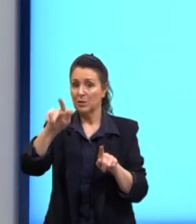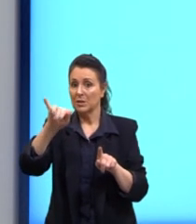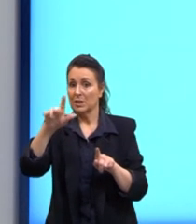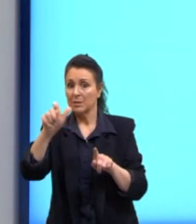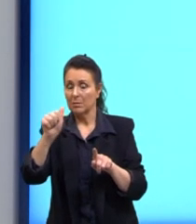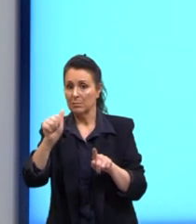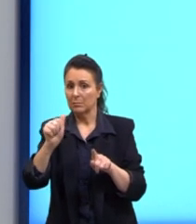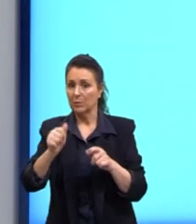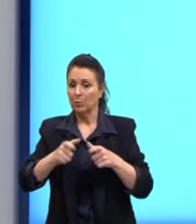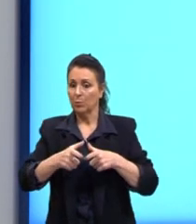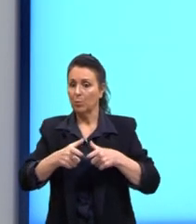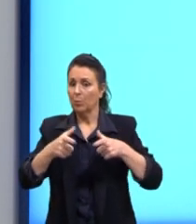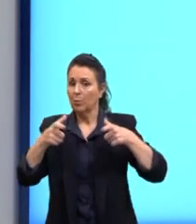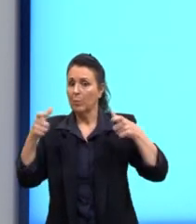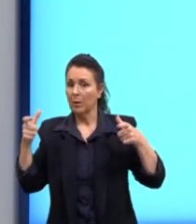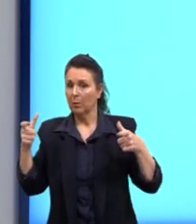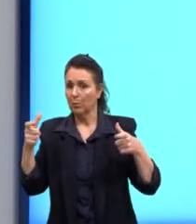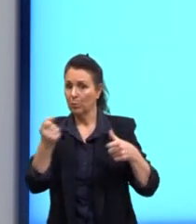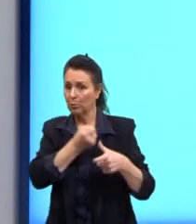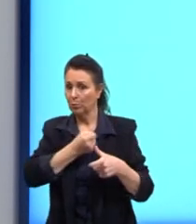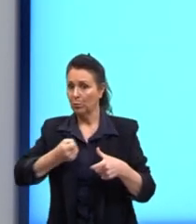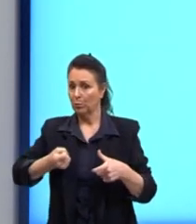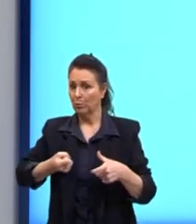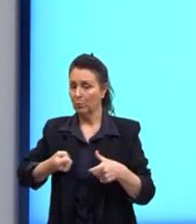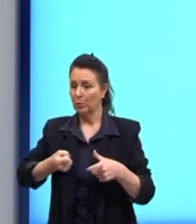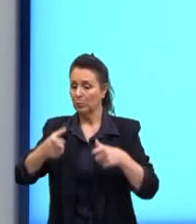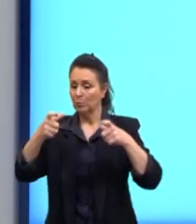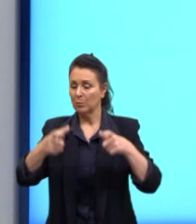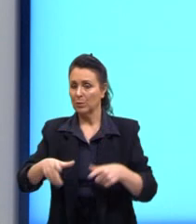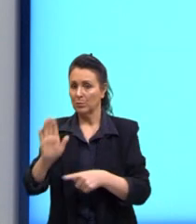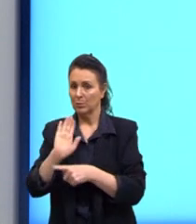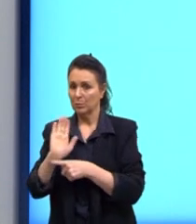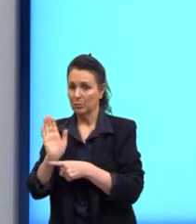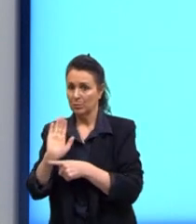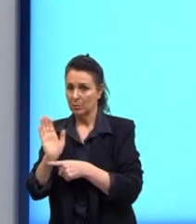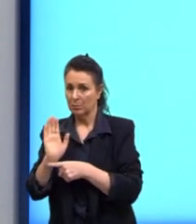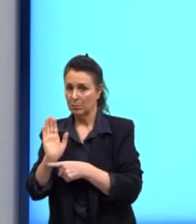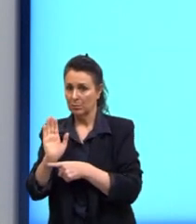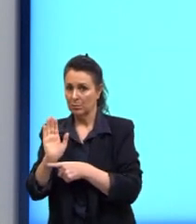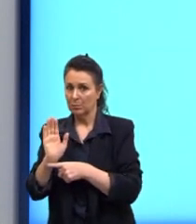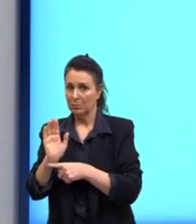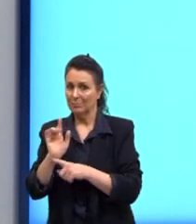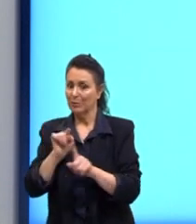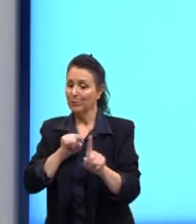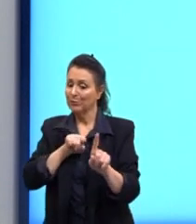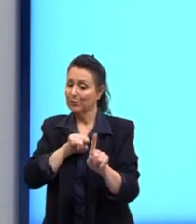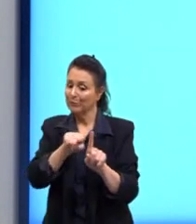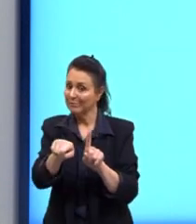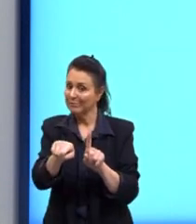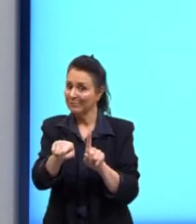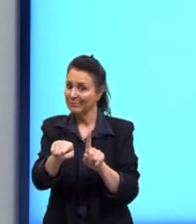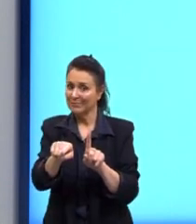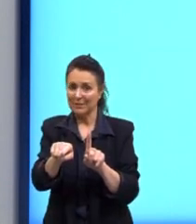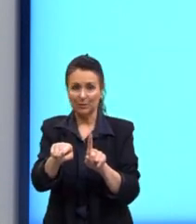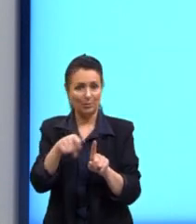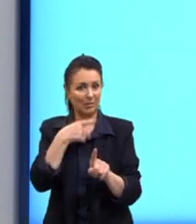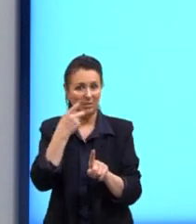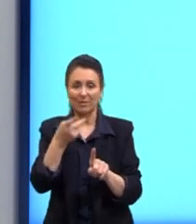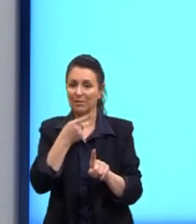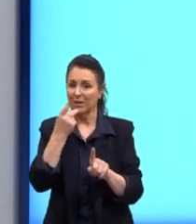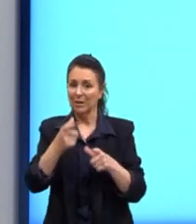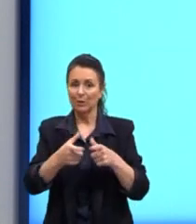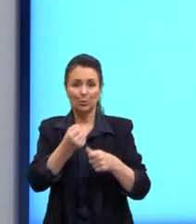salas de cinema tangencia o tema. A gente não está falando do crescimento das salas de cinema, a está falando da